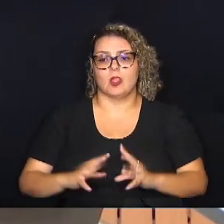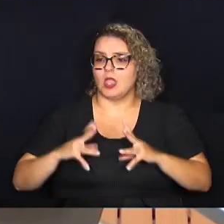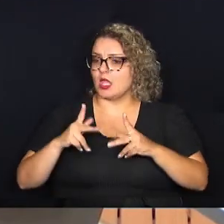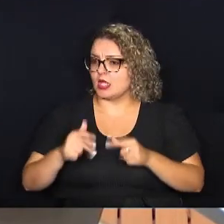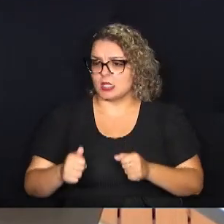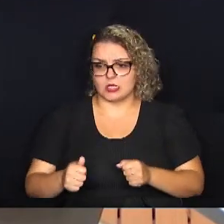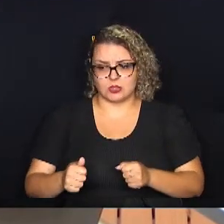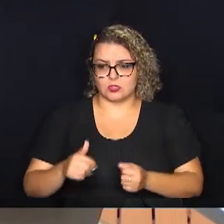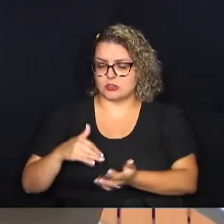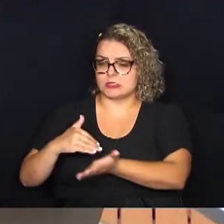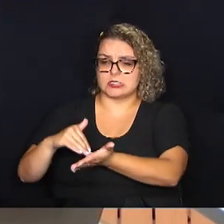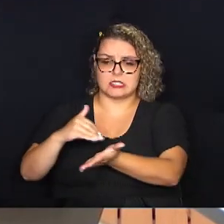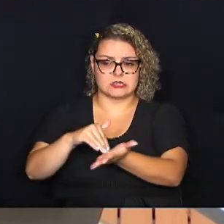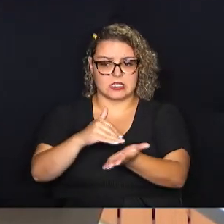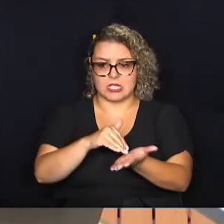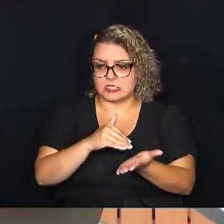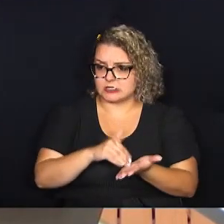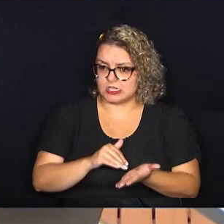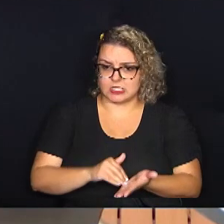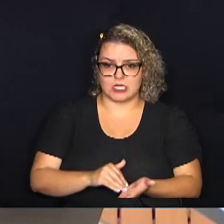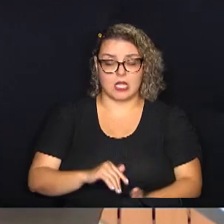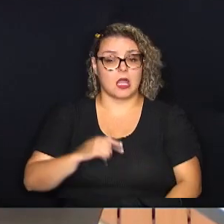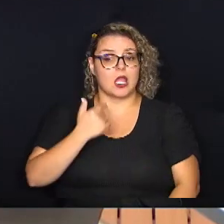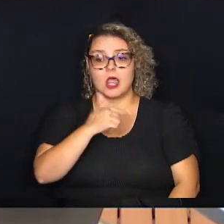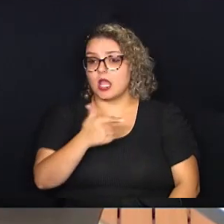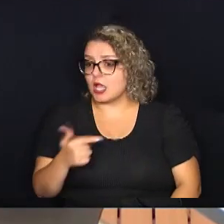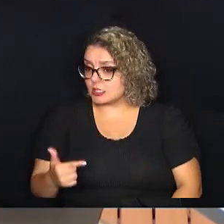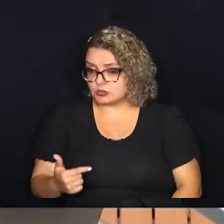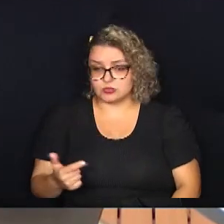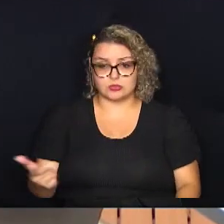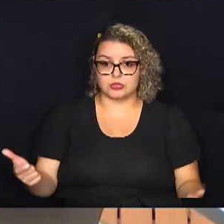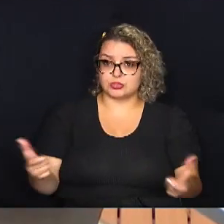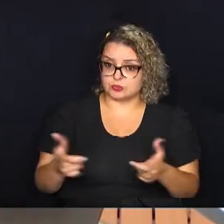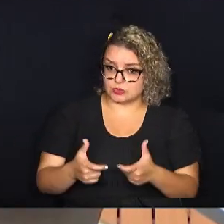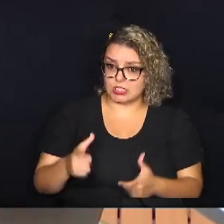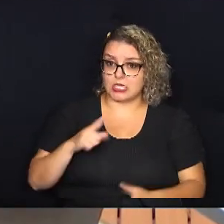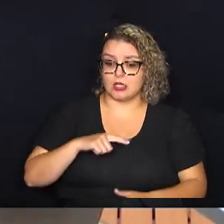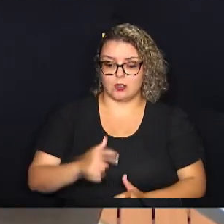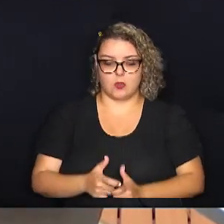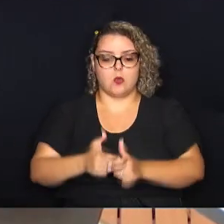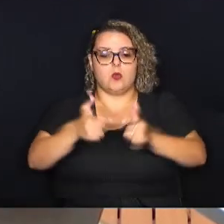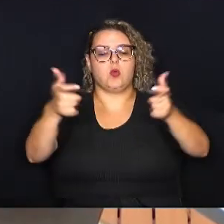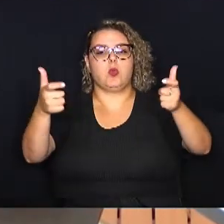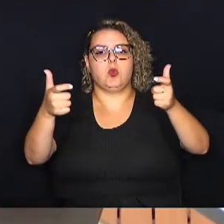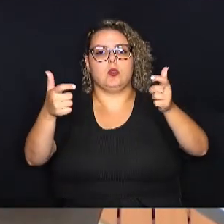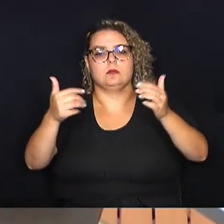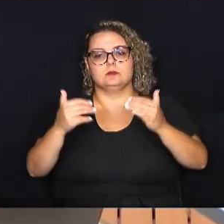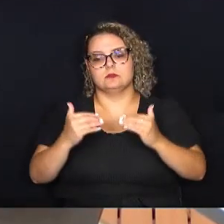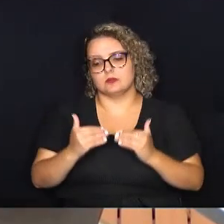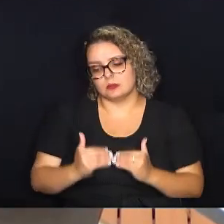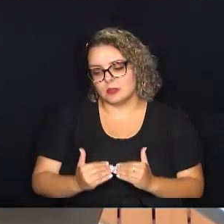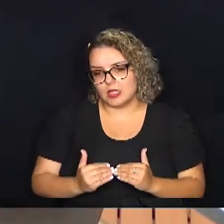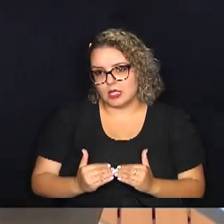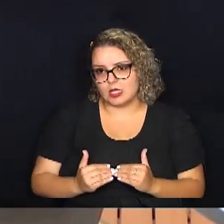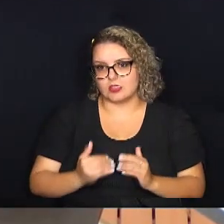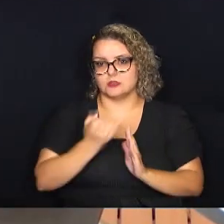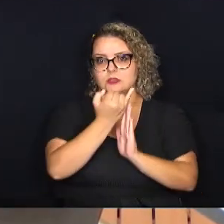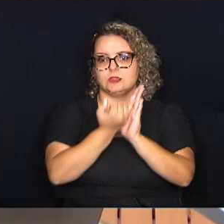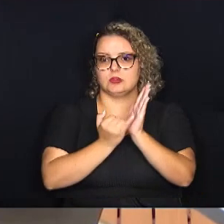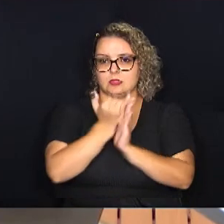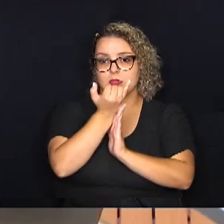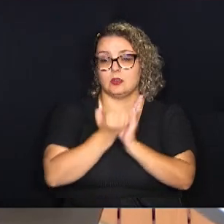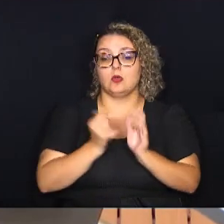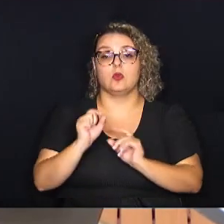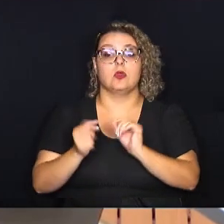Em todas as pastas, as pastas que não têm diminuição, têm aumento abaixo da